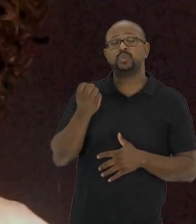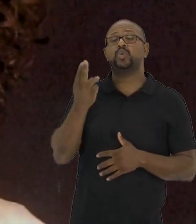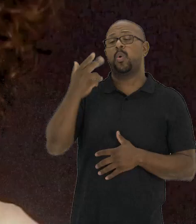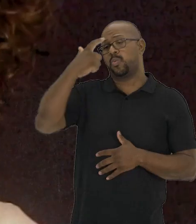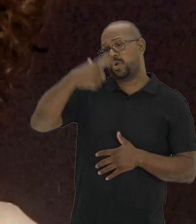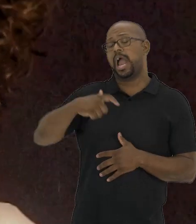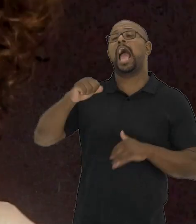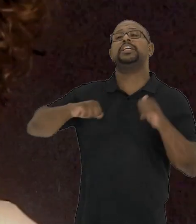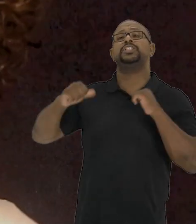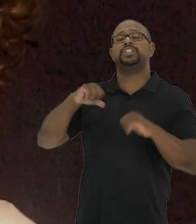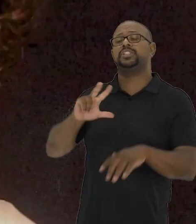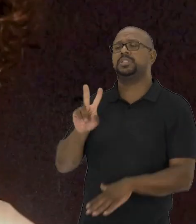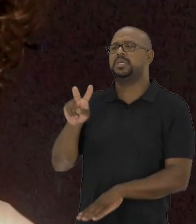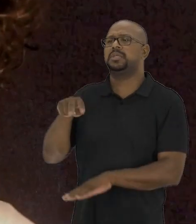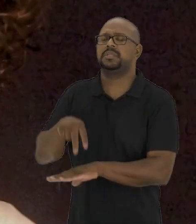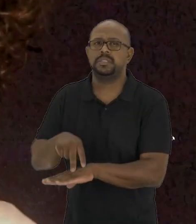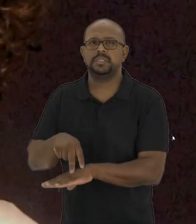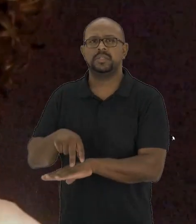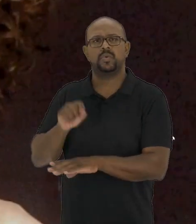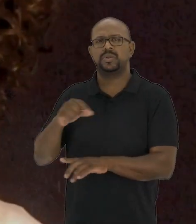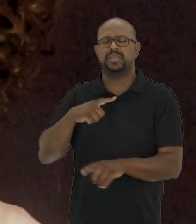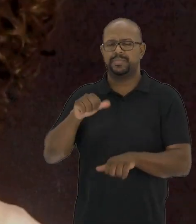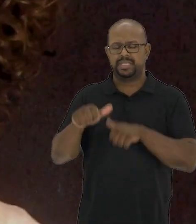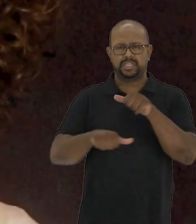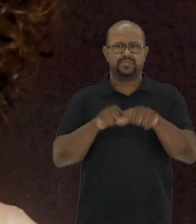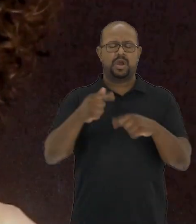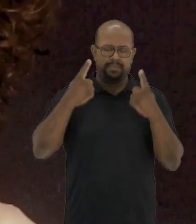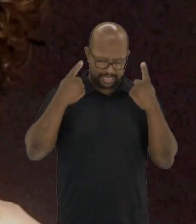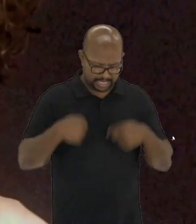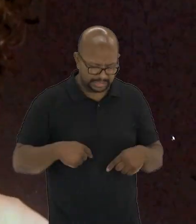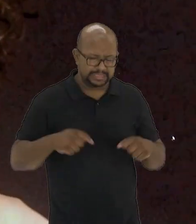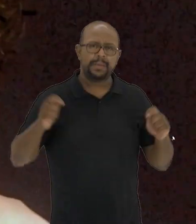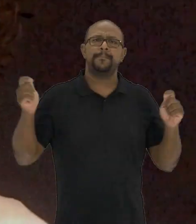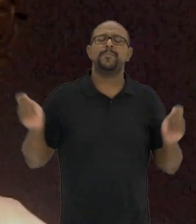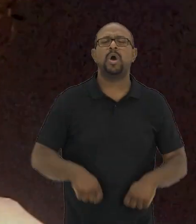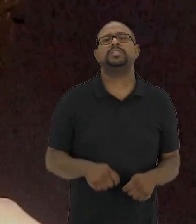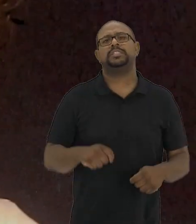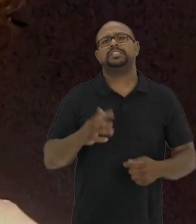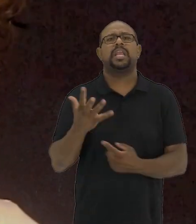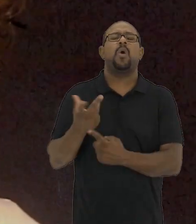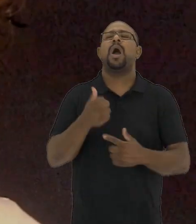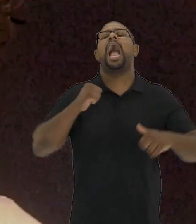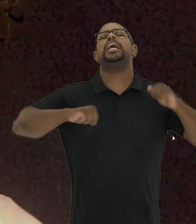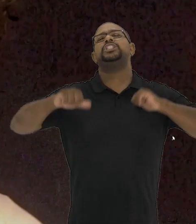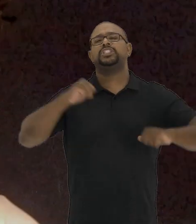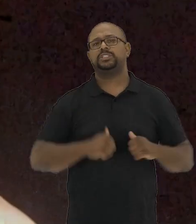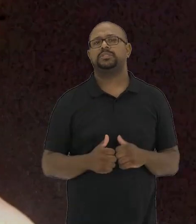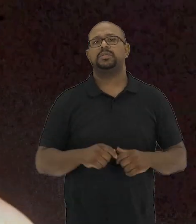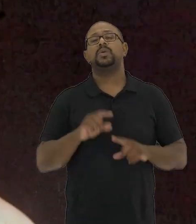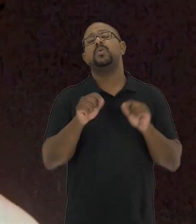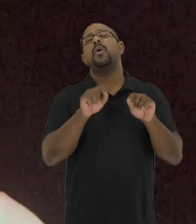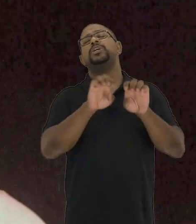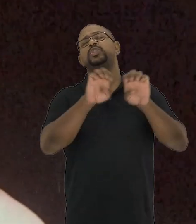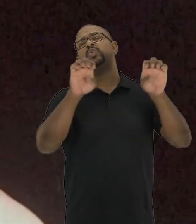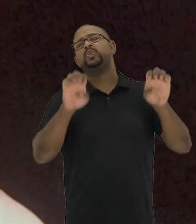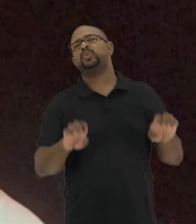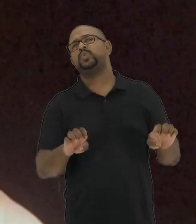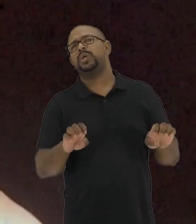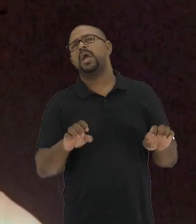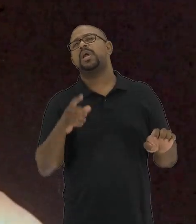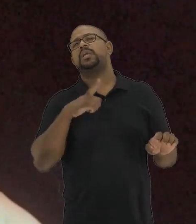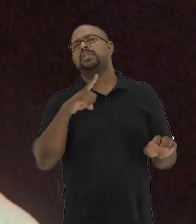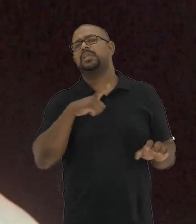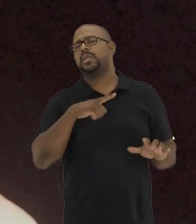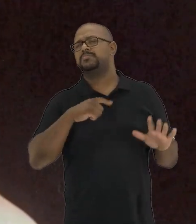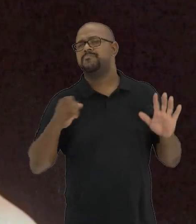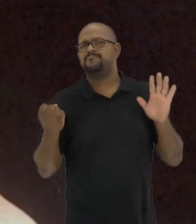lugar? Sou artista nesse lugar? O que me configura? O que me transforma nesse potencial artista? E qual é